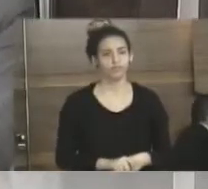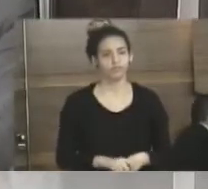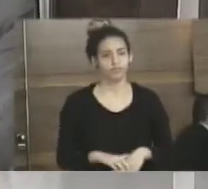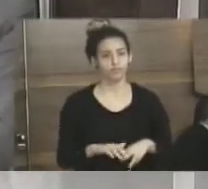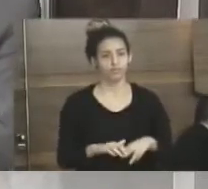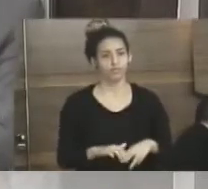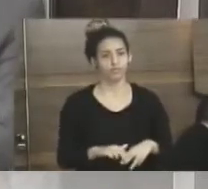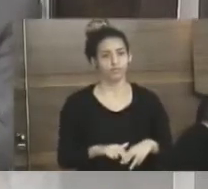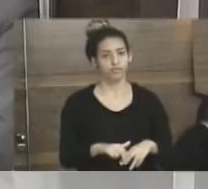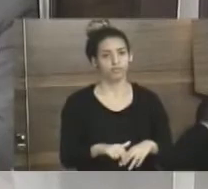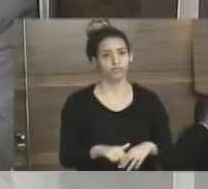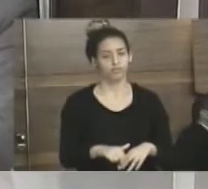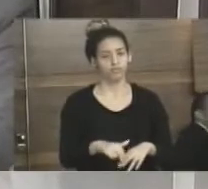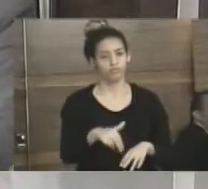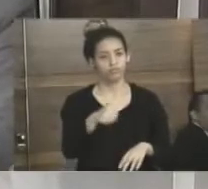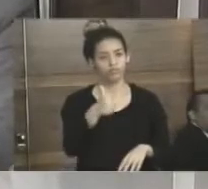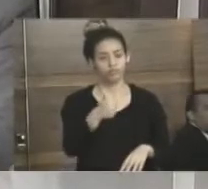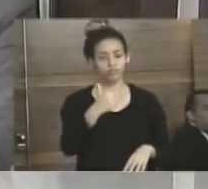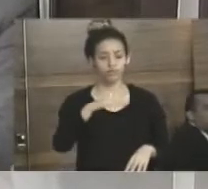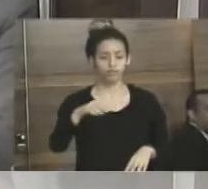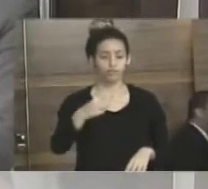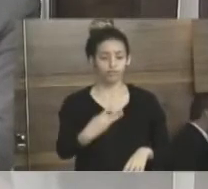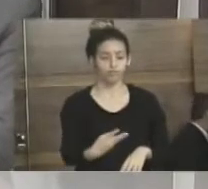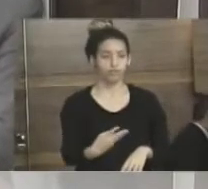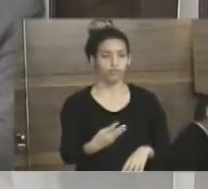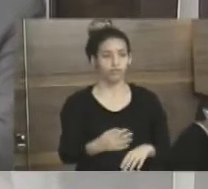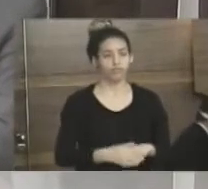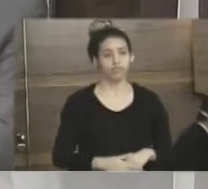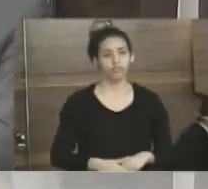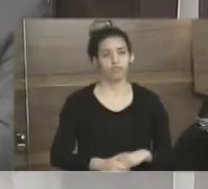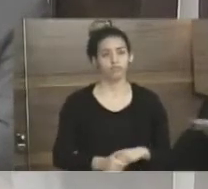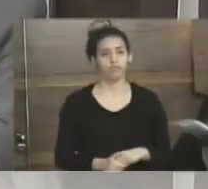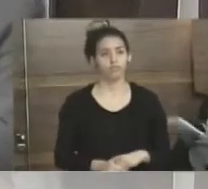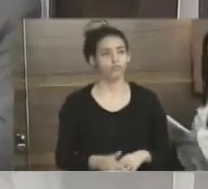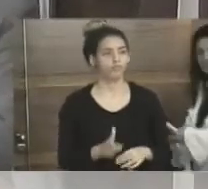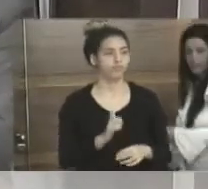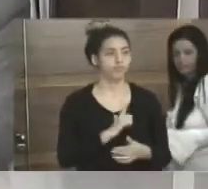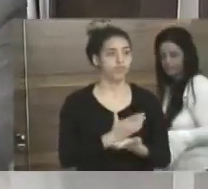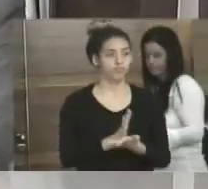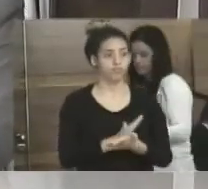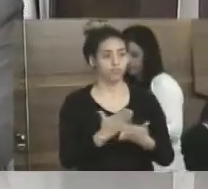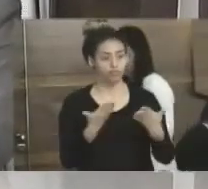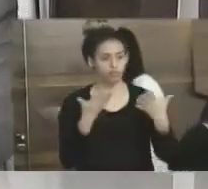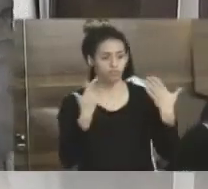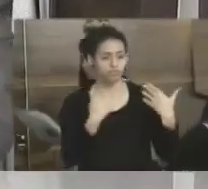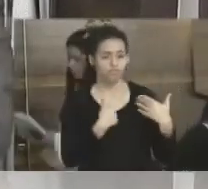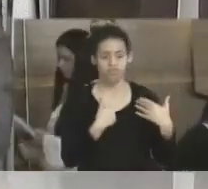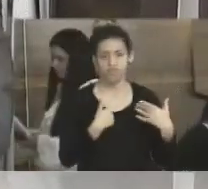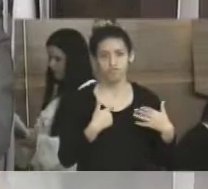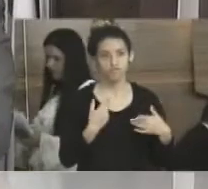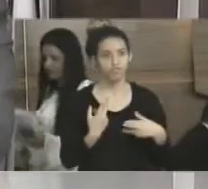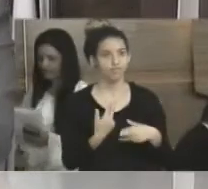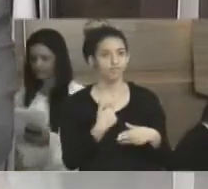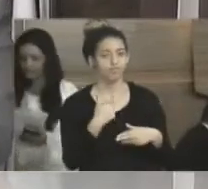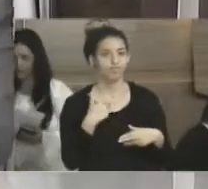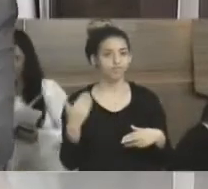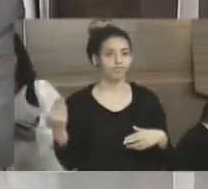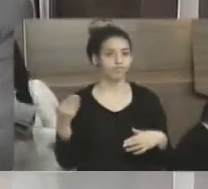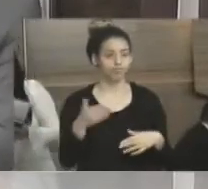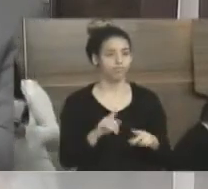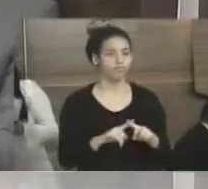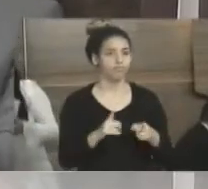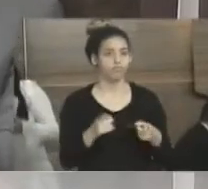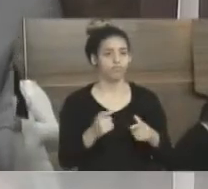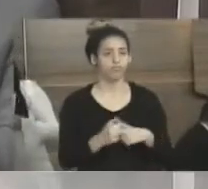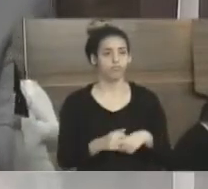está lá praticamente os 33%. E tem algumas coisas ali que me assustaram. Eu não participei da audiência pública, mas